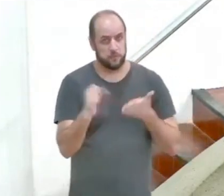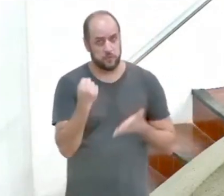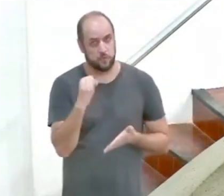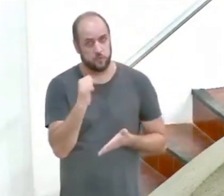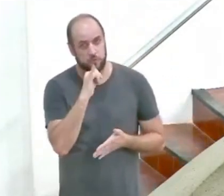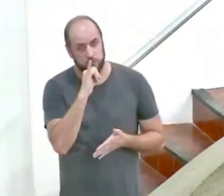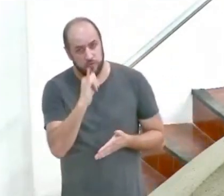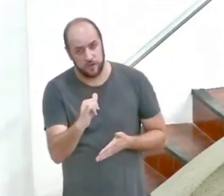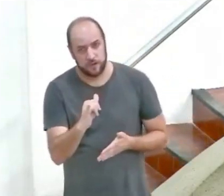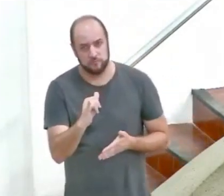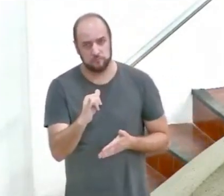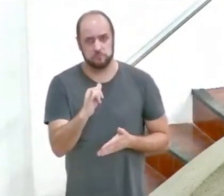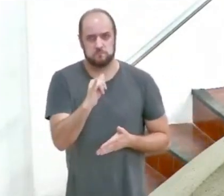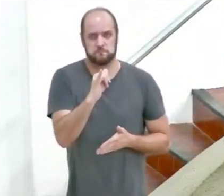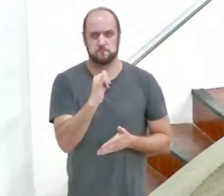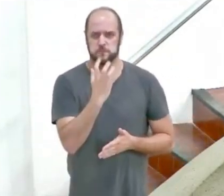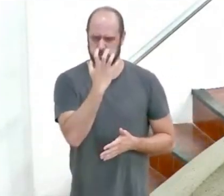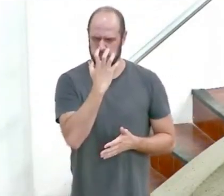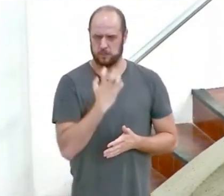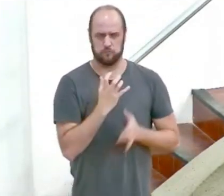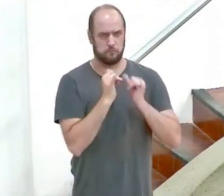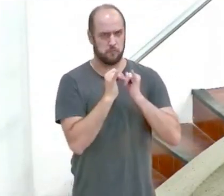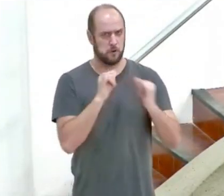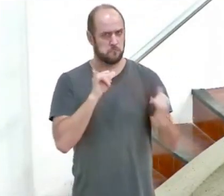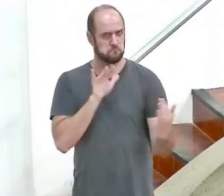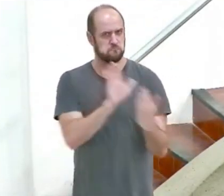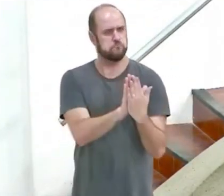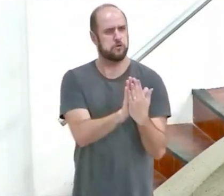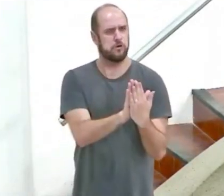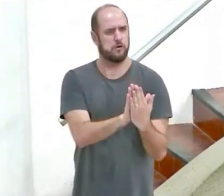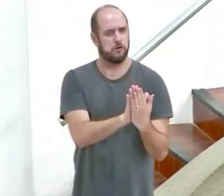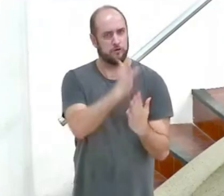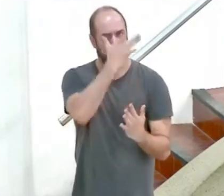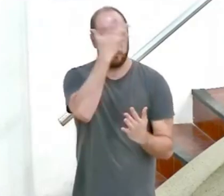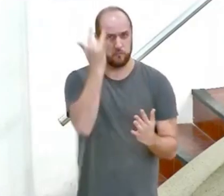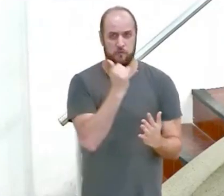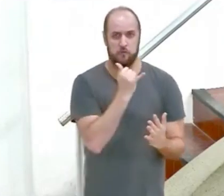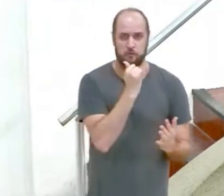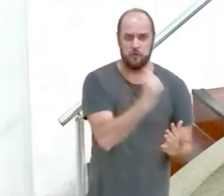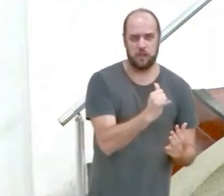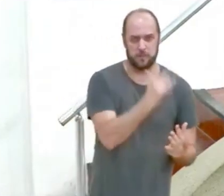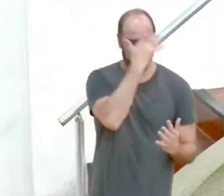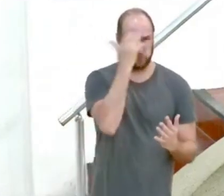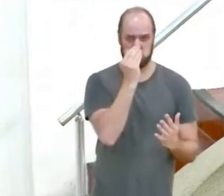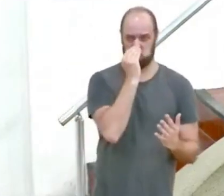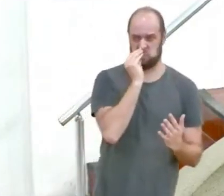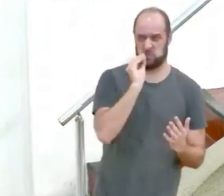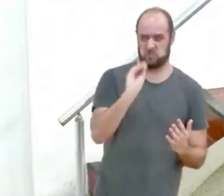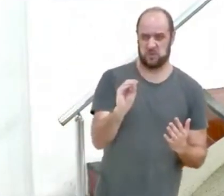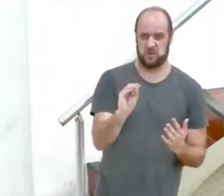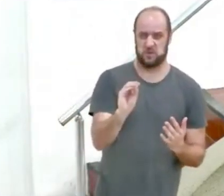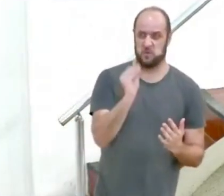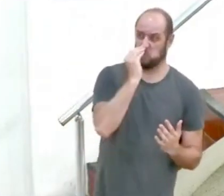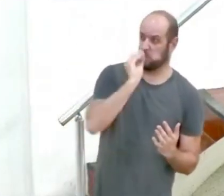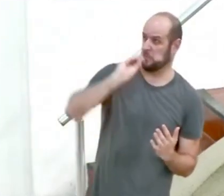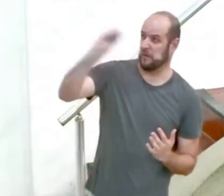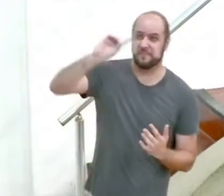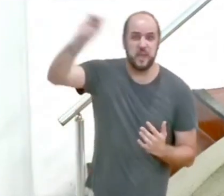parece um tom sério e confrontador Paulo diz que quem rejeita essas coisas não rejeita o homem e sim a Deus